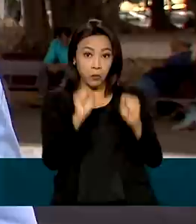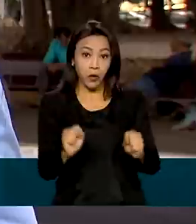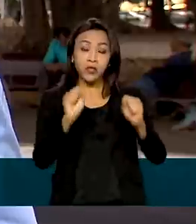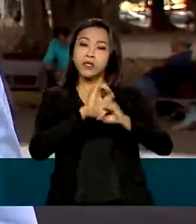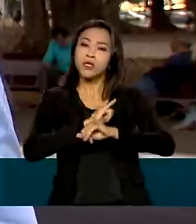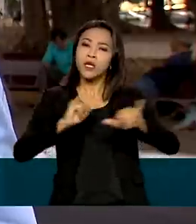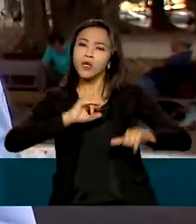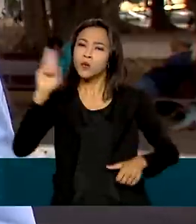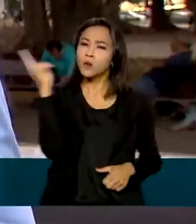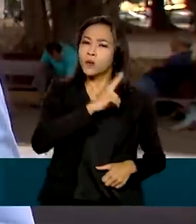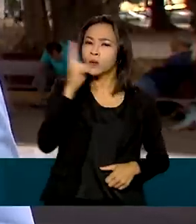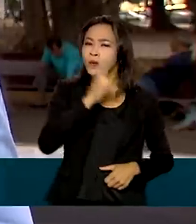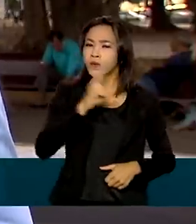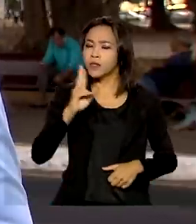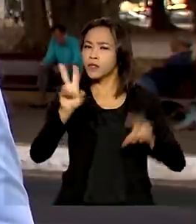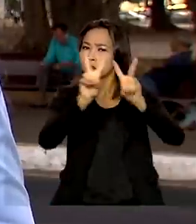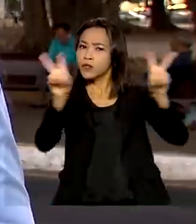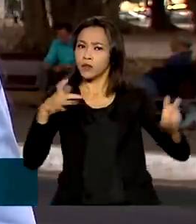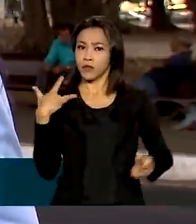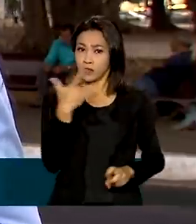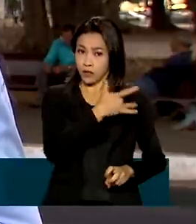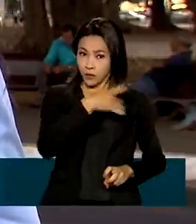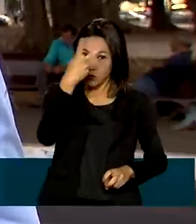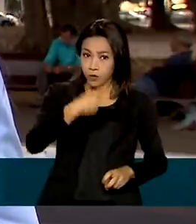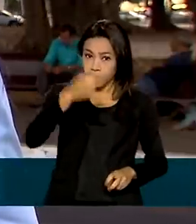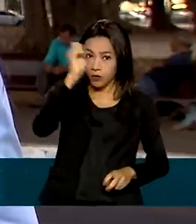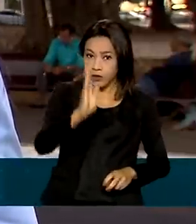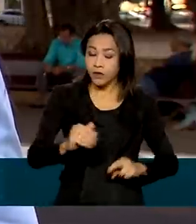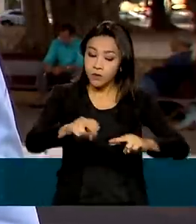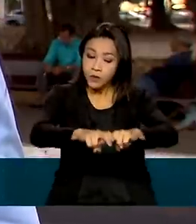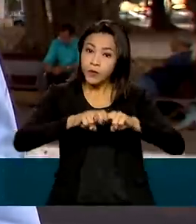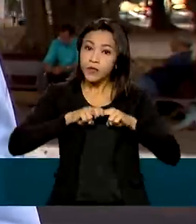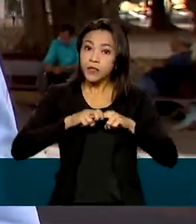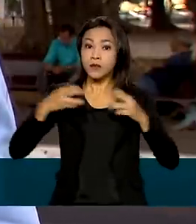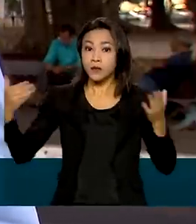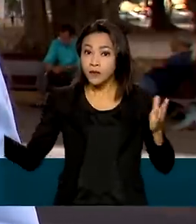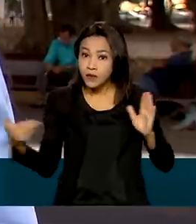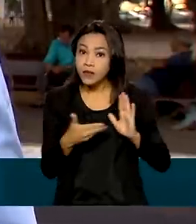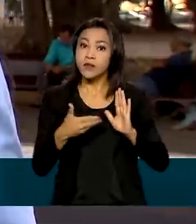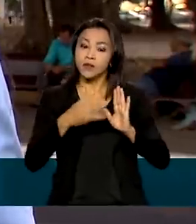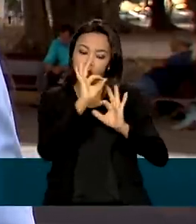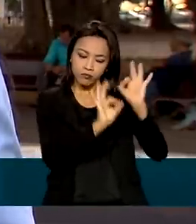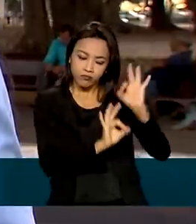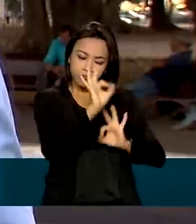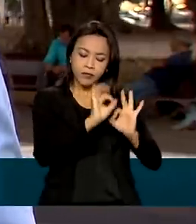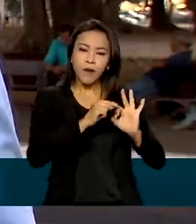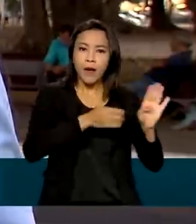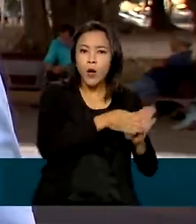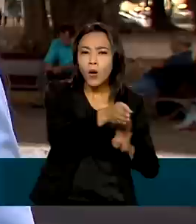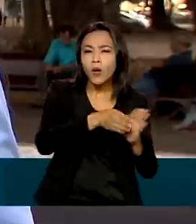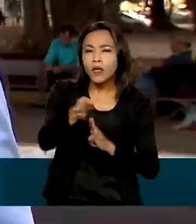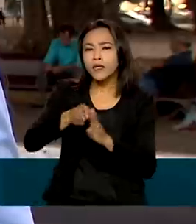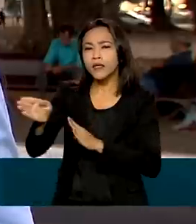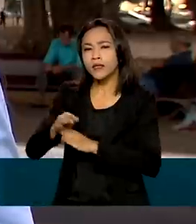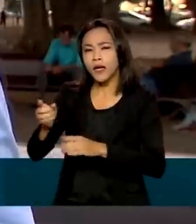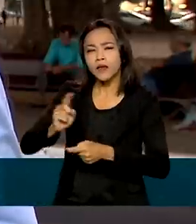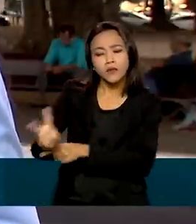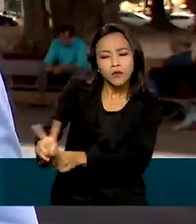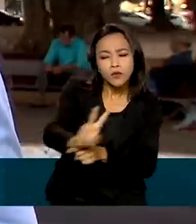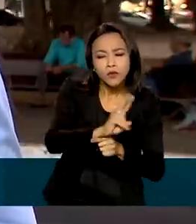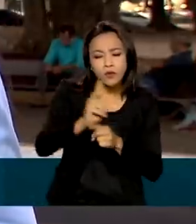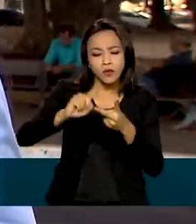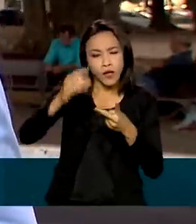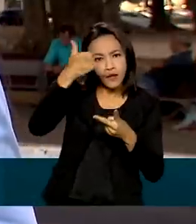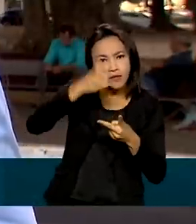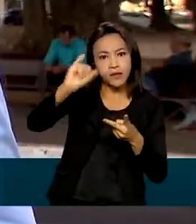emergência em saúde pública de importância nacional. Por isso, essa classificação é feita para orientar as ações de vigilância, prevenção